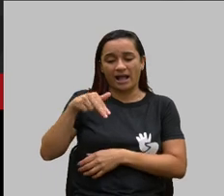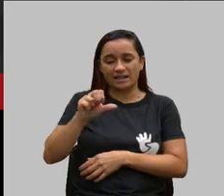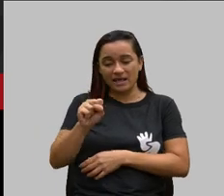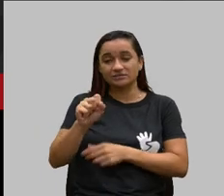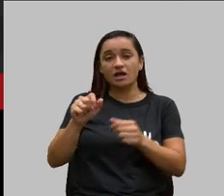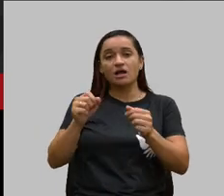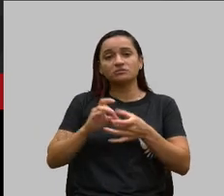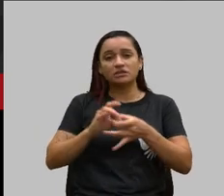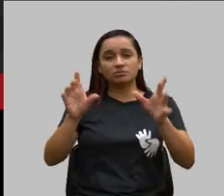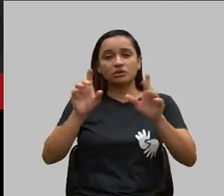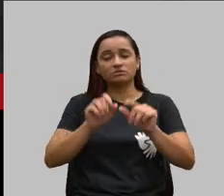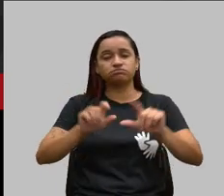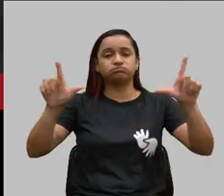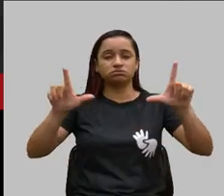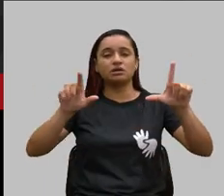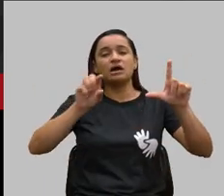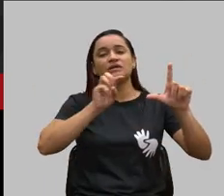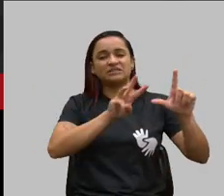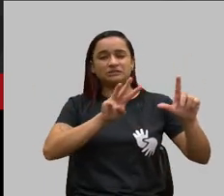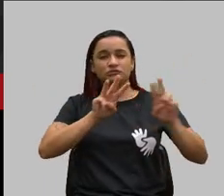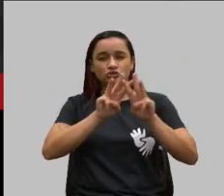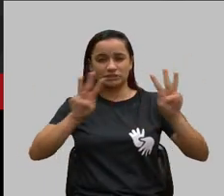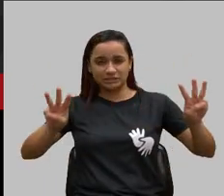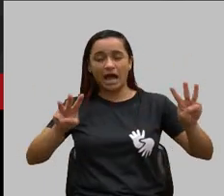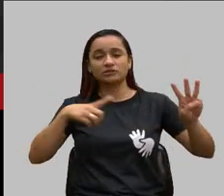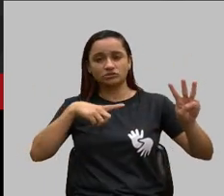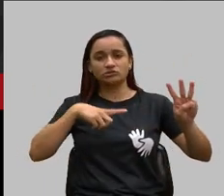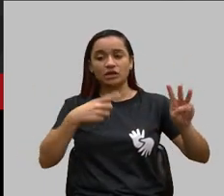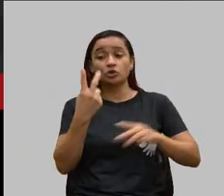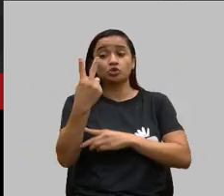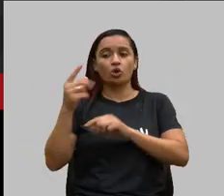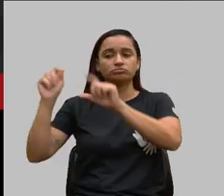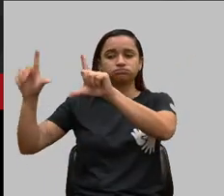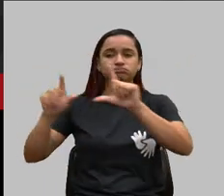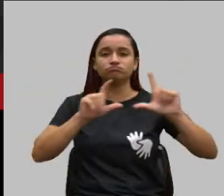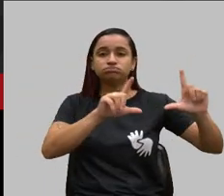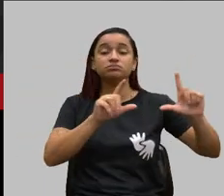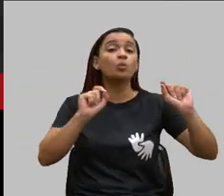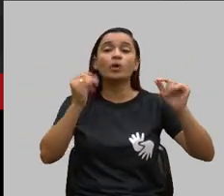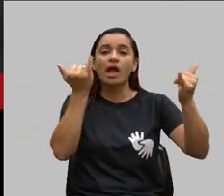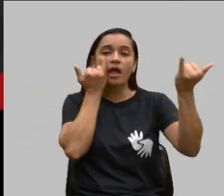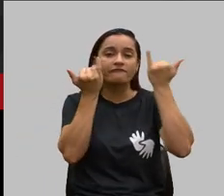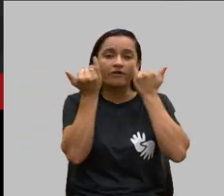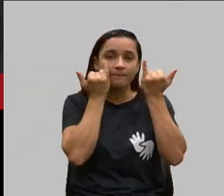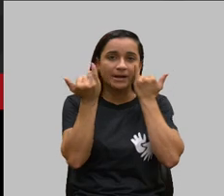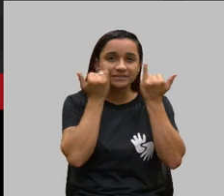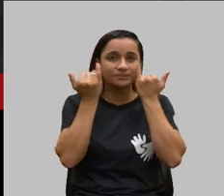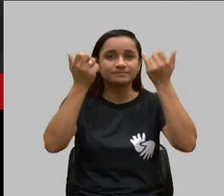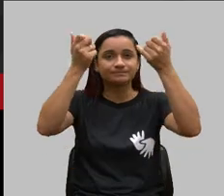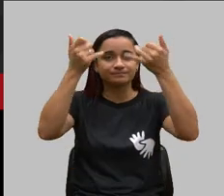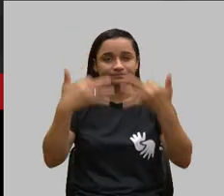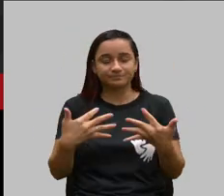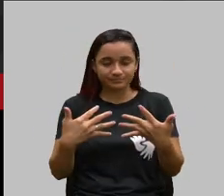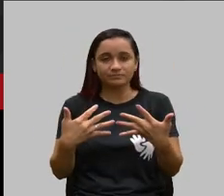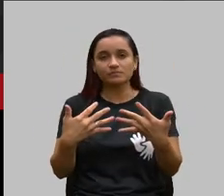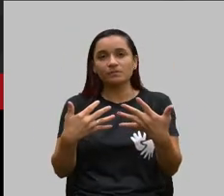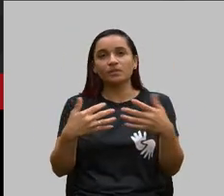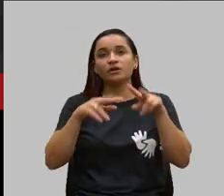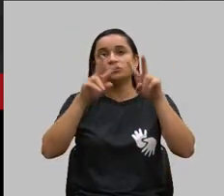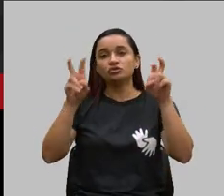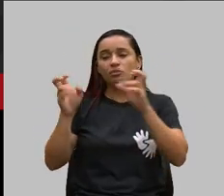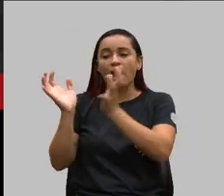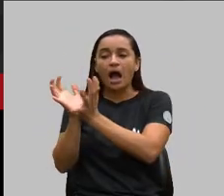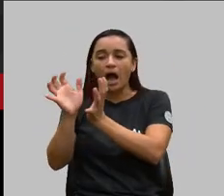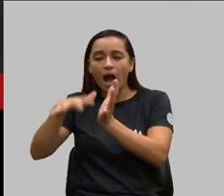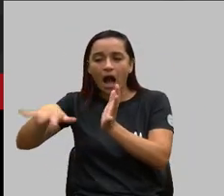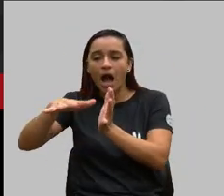disposição no site, são ótimos painéis, inclusive porque falam tanto de maneira por área de abrangência,